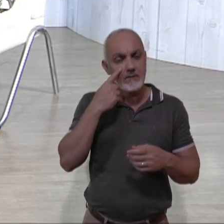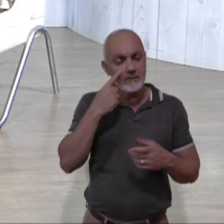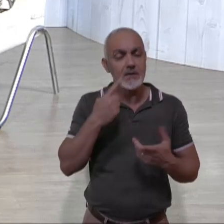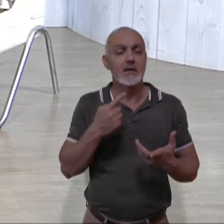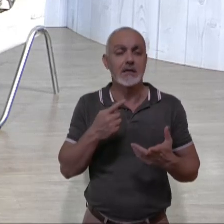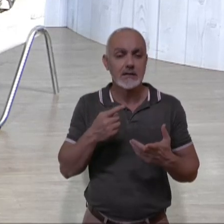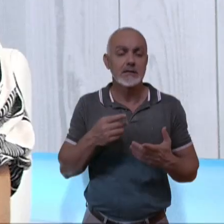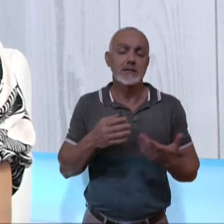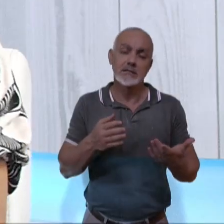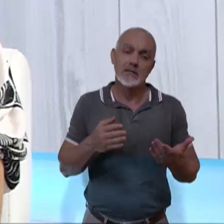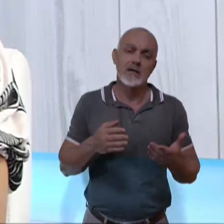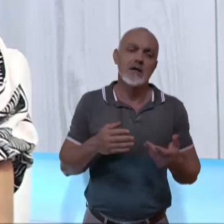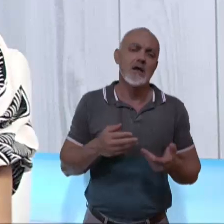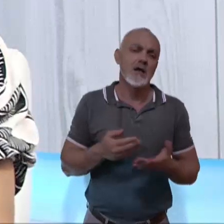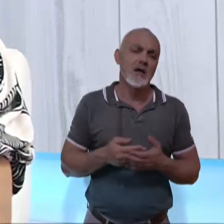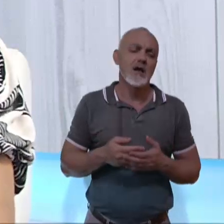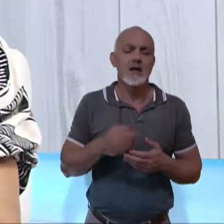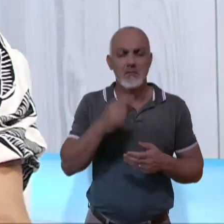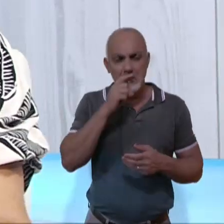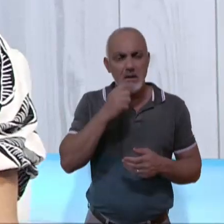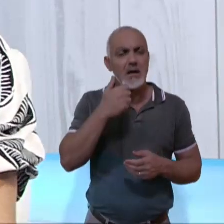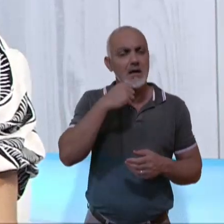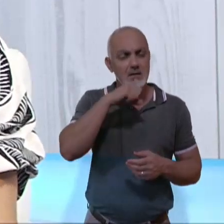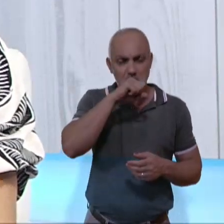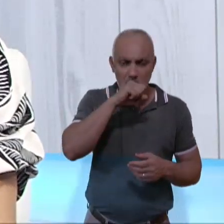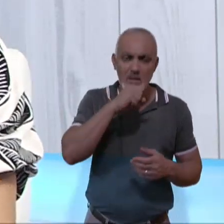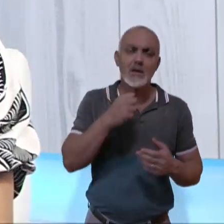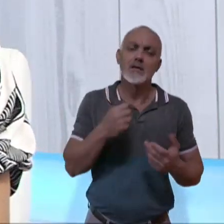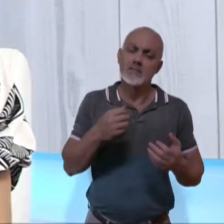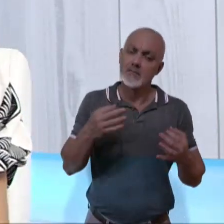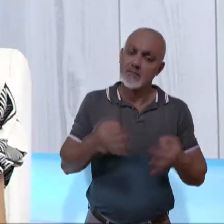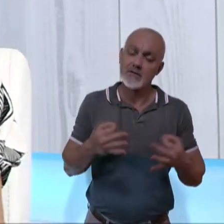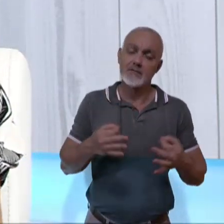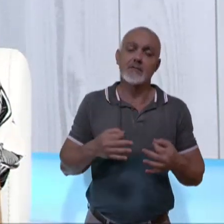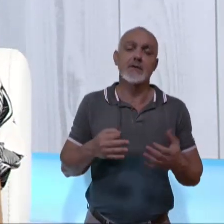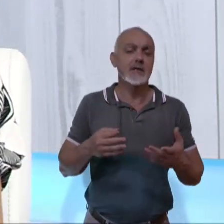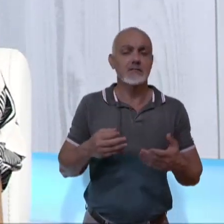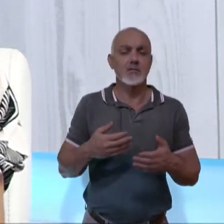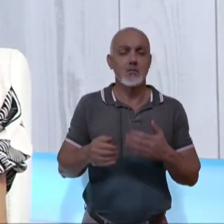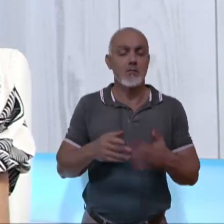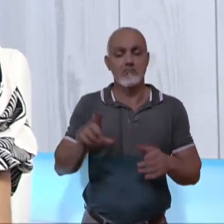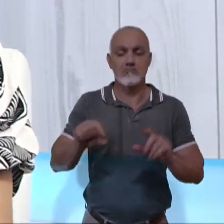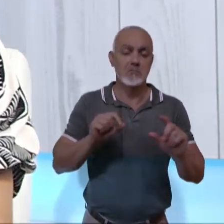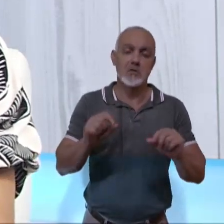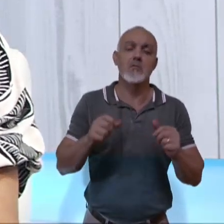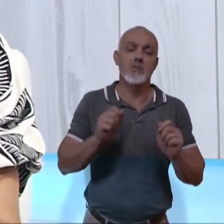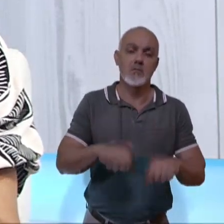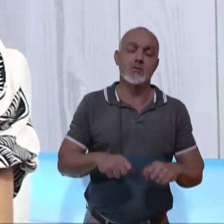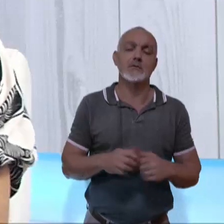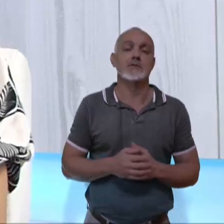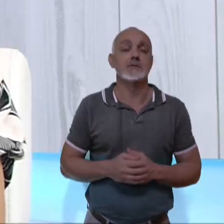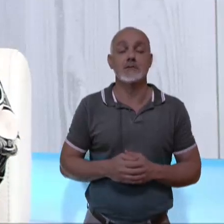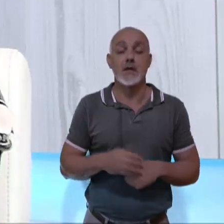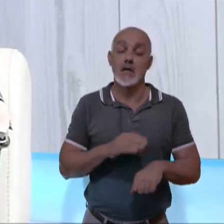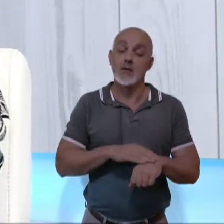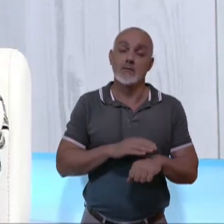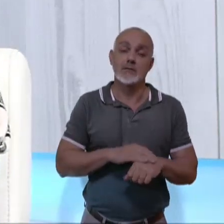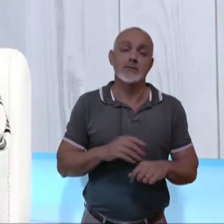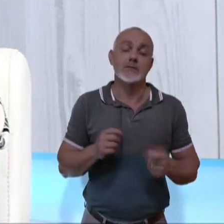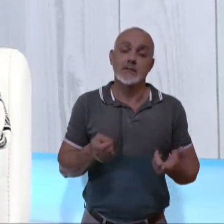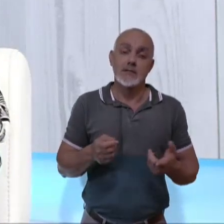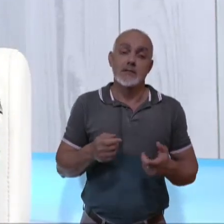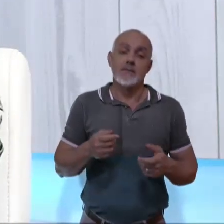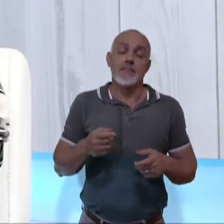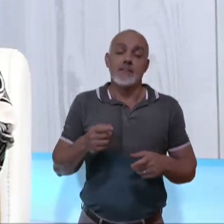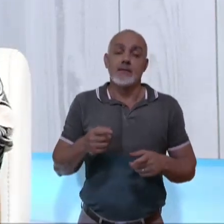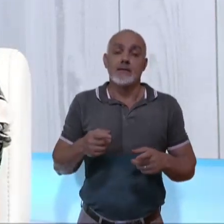empate. Certo. Ah, o pai e a mãe estão perfeitos para ficar com o filho. Qualquer um dos dois serve. Aí, assim, neste momento, vai ser